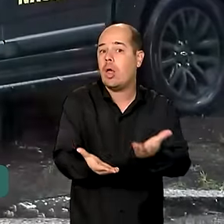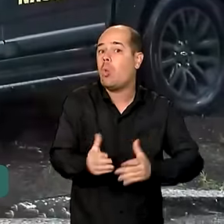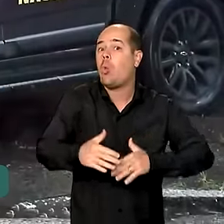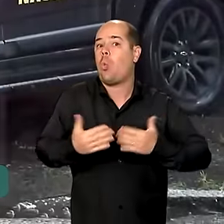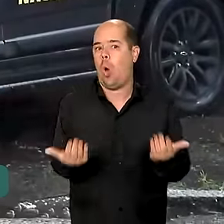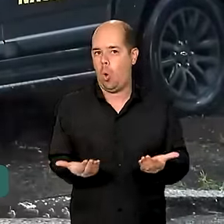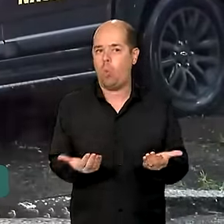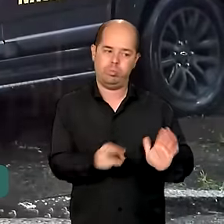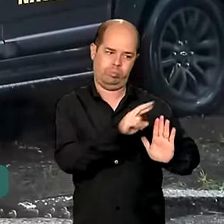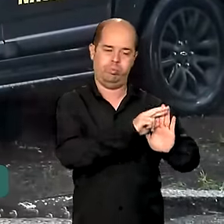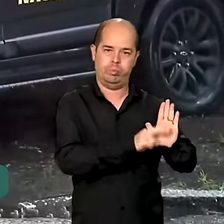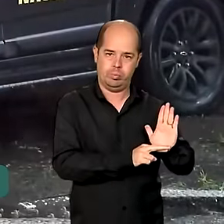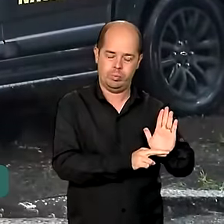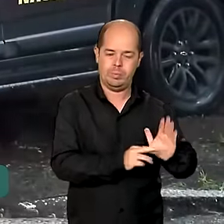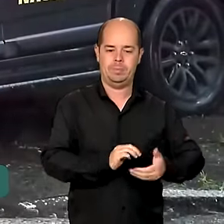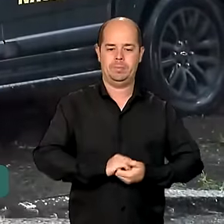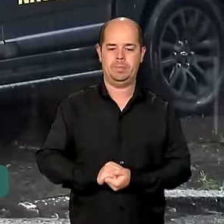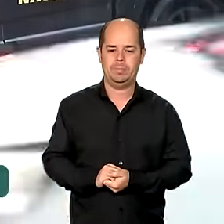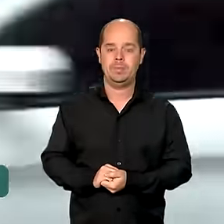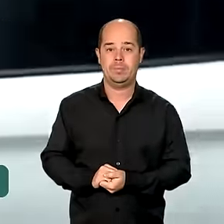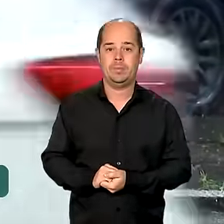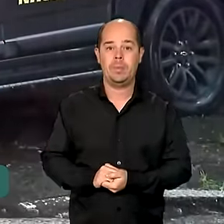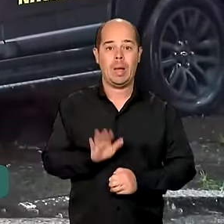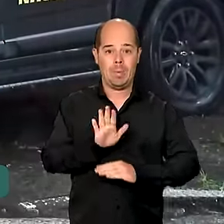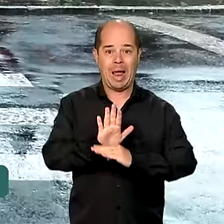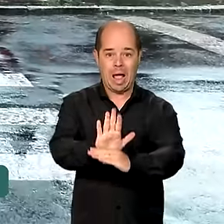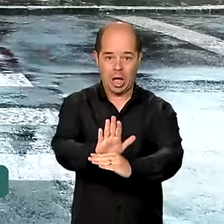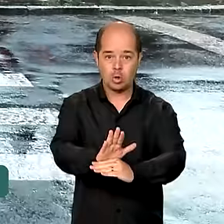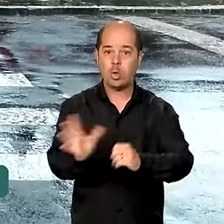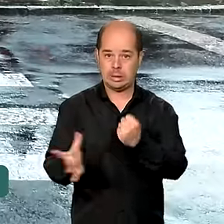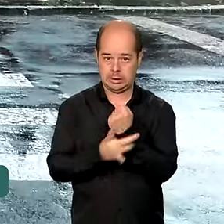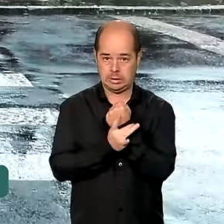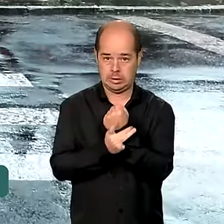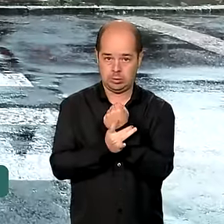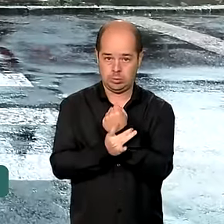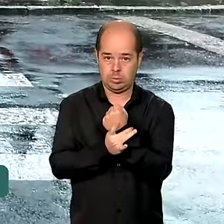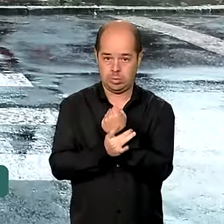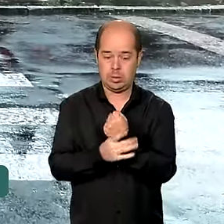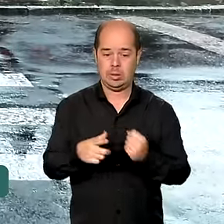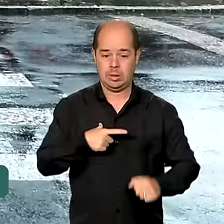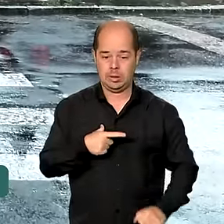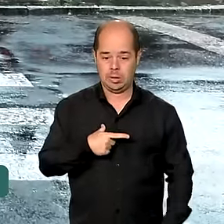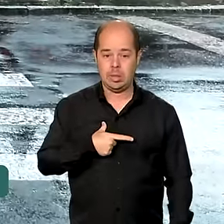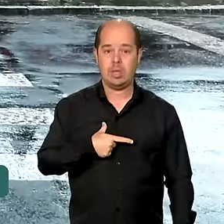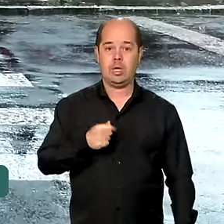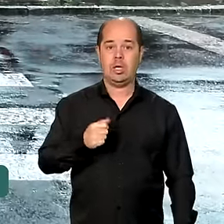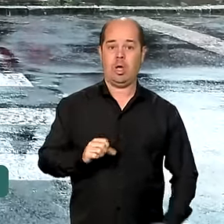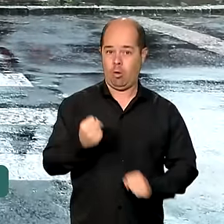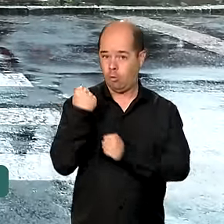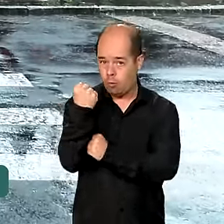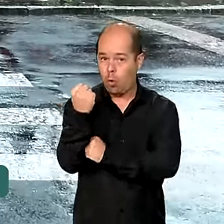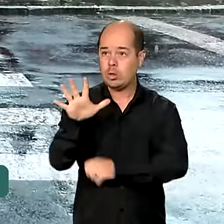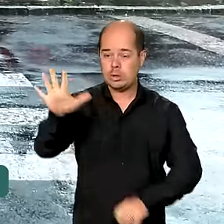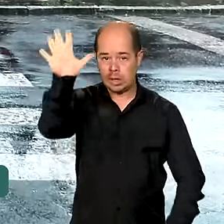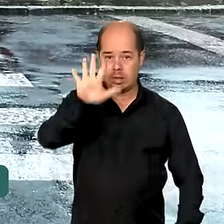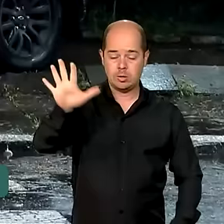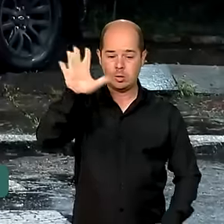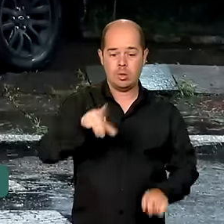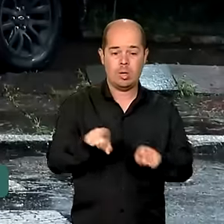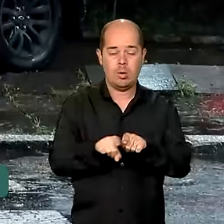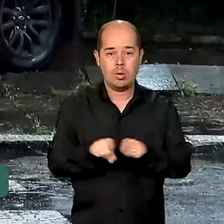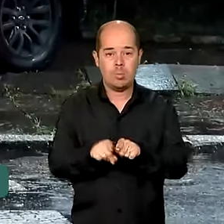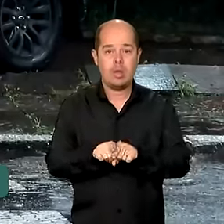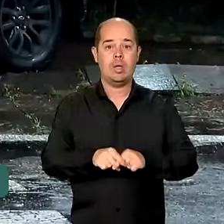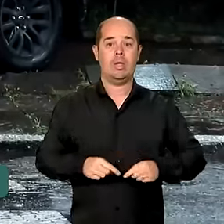Para reforçar a segurança pública do Rio Grande do Sul, além da Força Nacional, o Ministério da Justiça e Segurança Pública